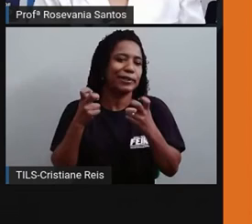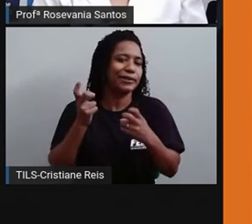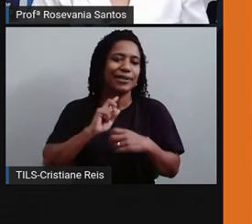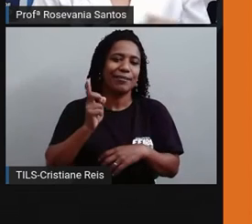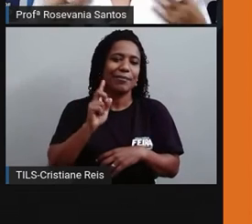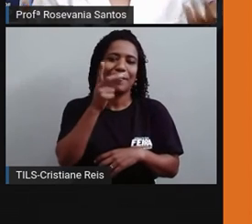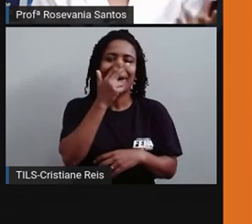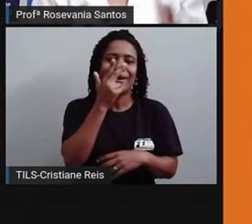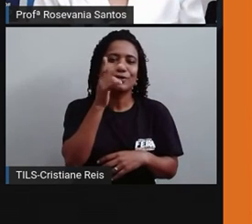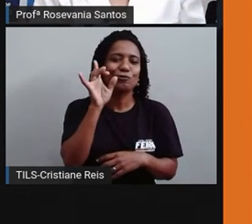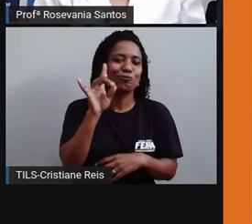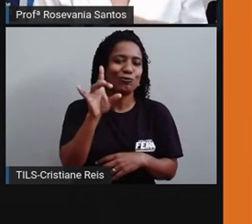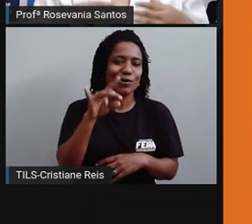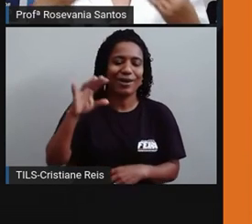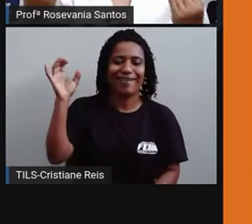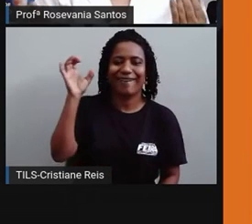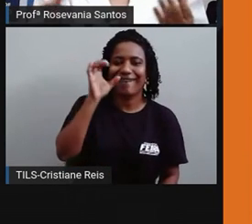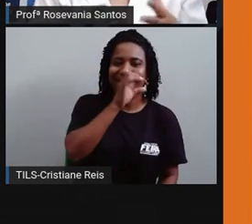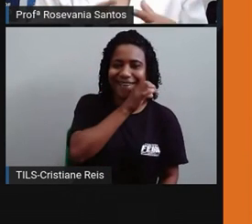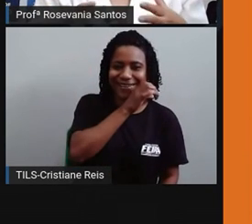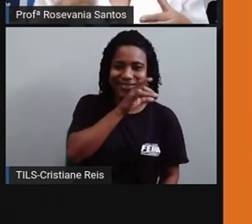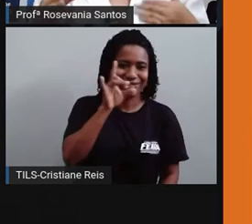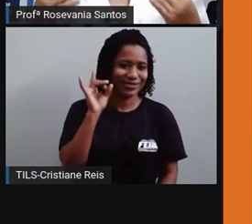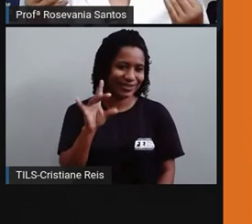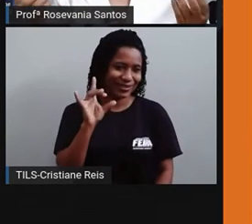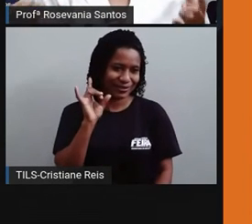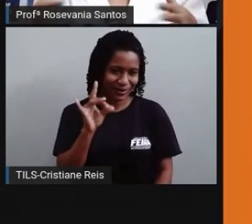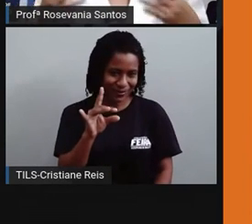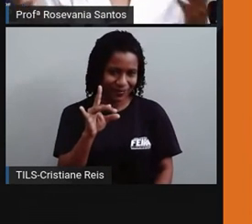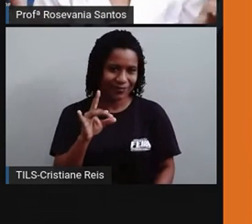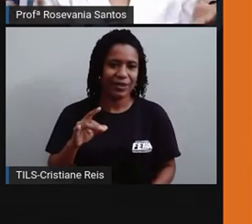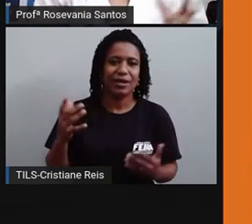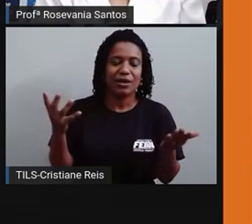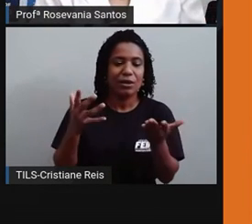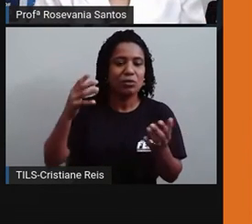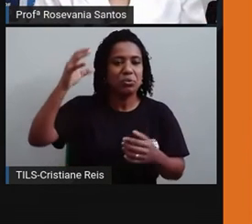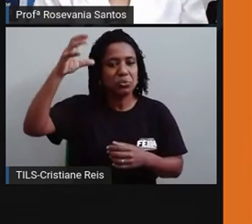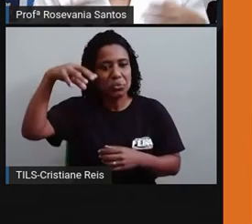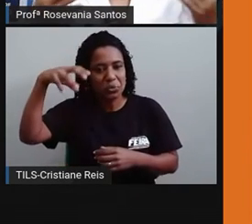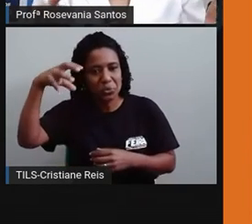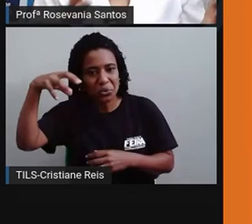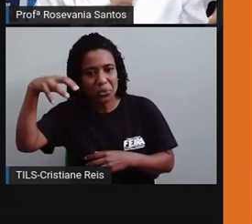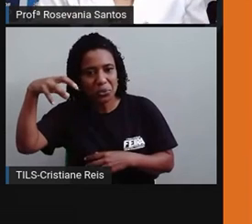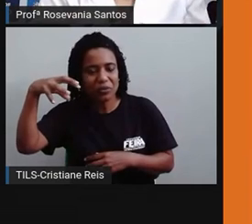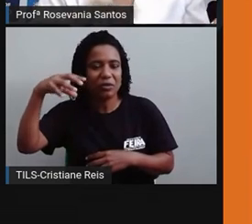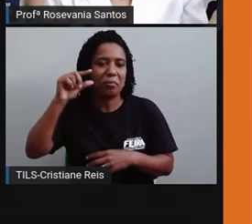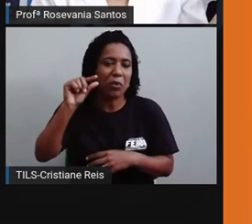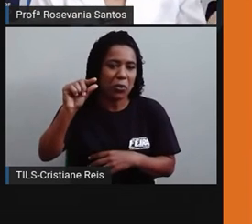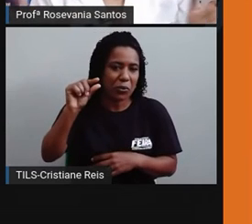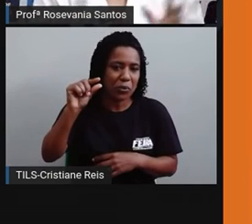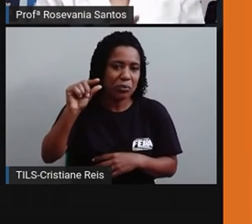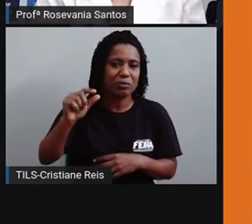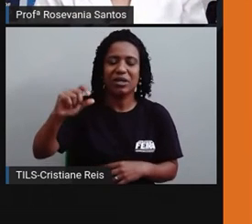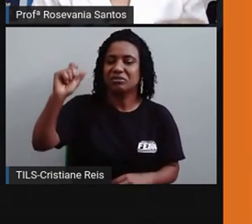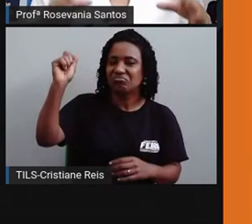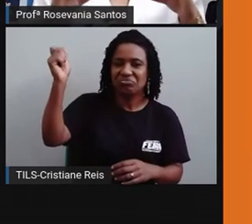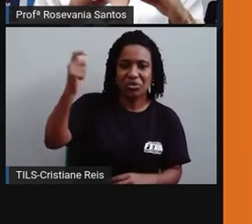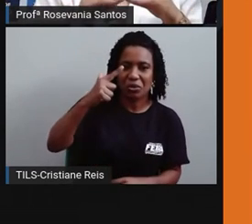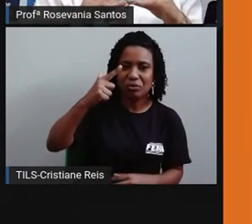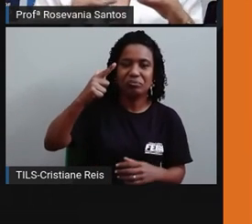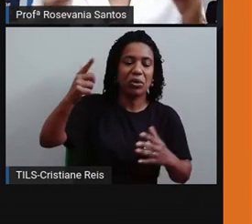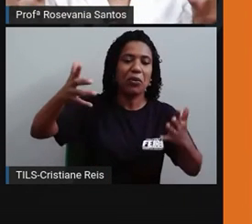outra, né, infelizmente, é, embora seja assim, é mais chuvosa, é um pouquinho mais fresca. A gente não tem uma quente e a outra é fria, não,